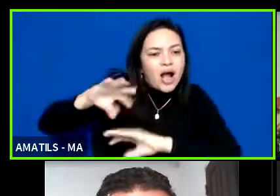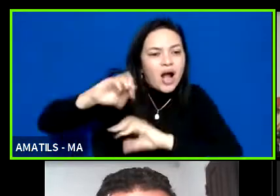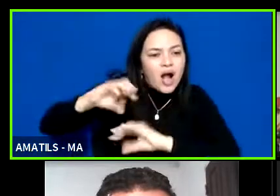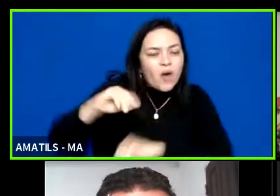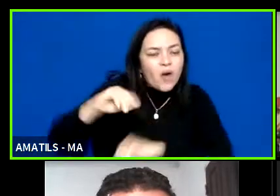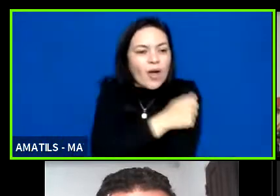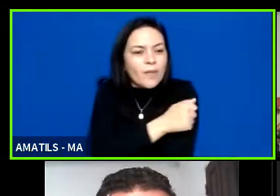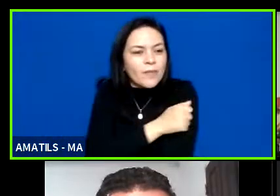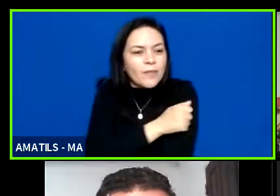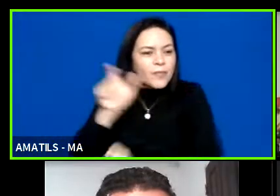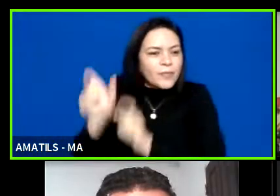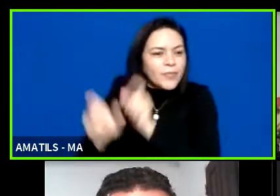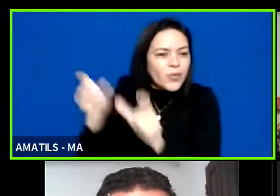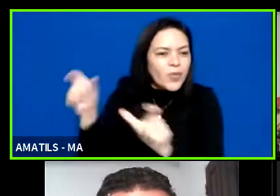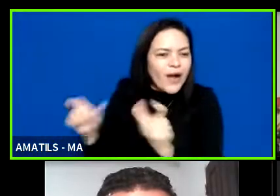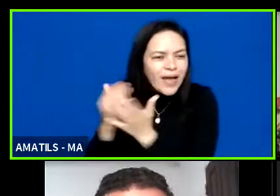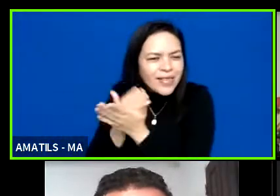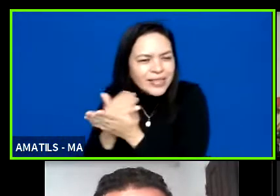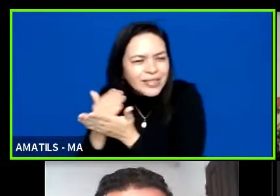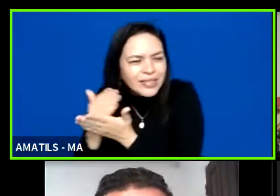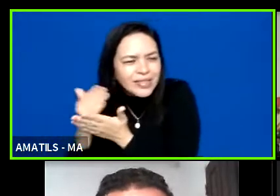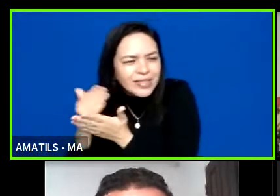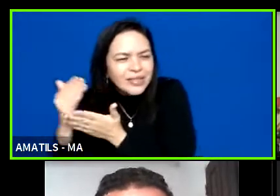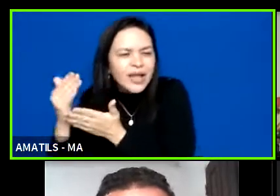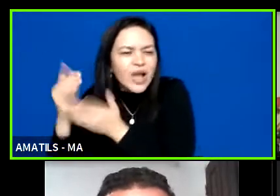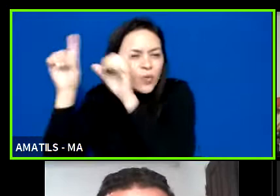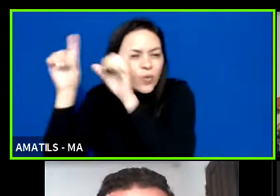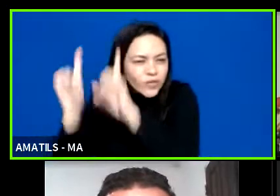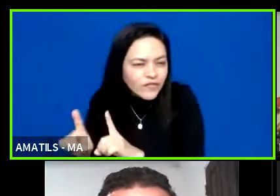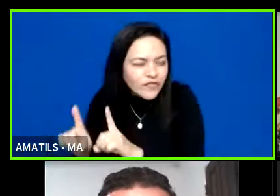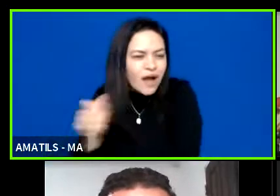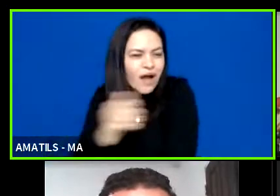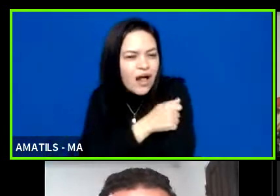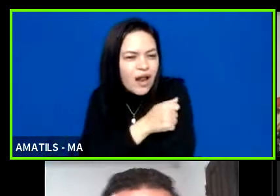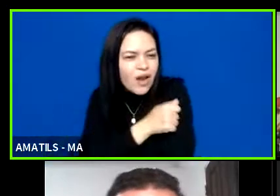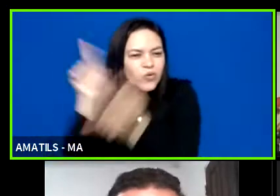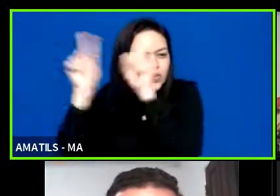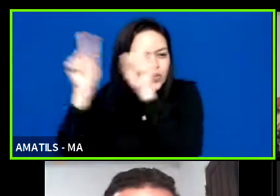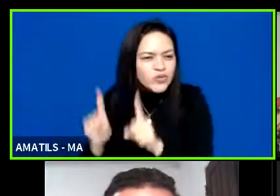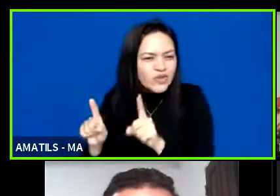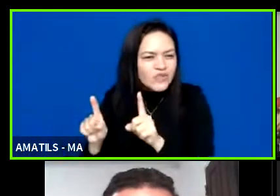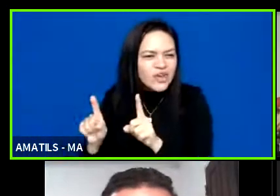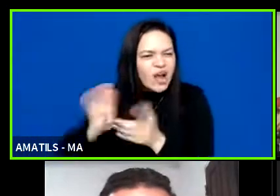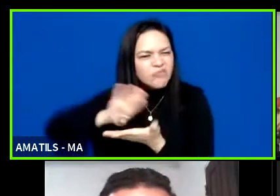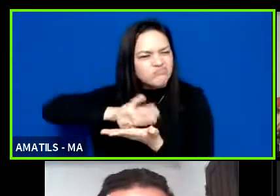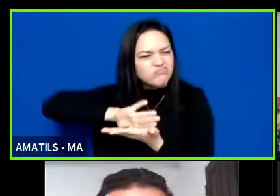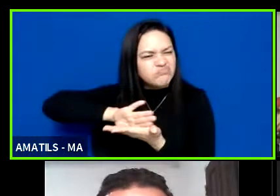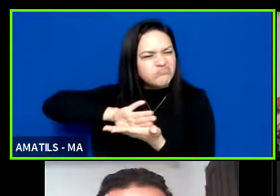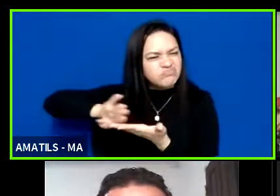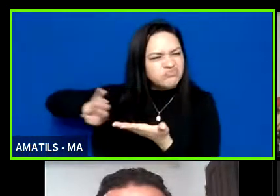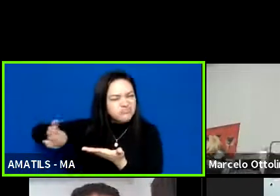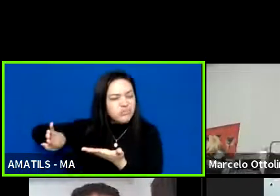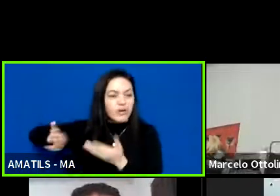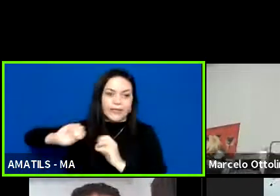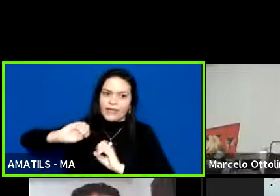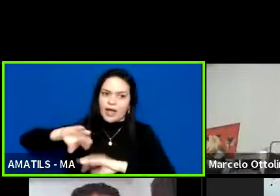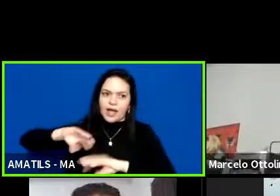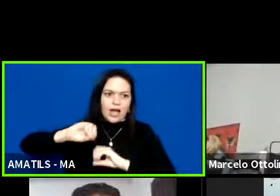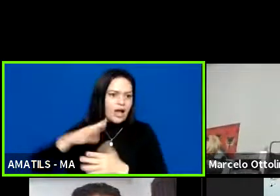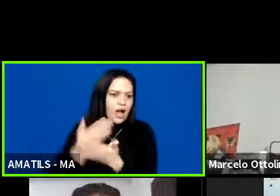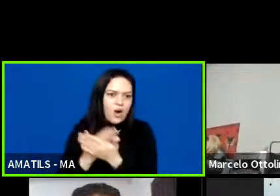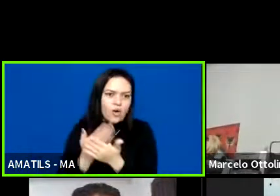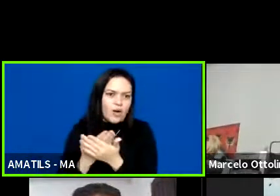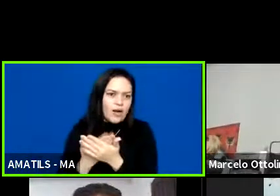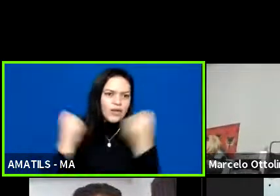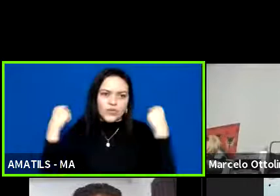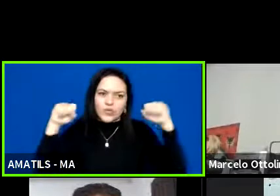estudantes iniciantes, né? Os estudantes com deficiência que eram deixados de lado nas aulas de Educação Física, porque os professores,